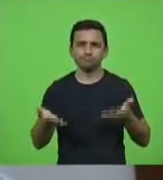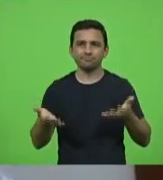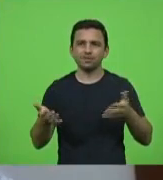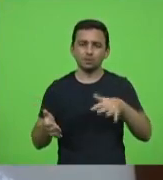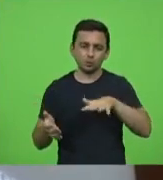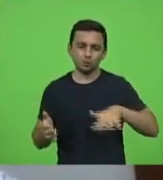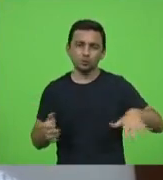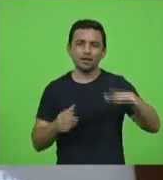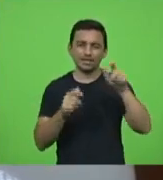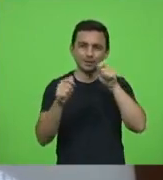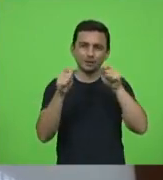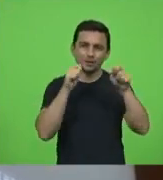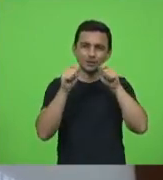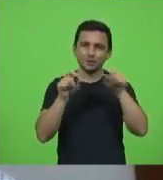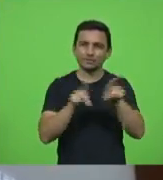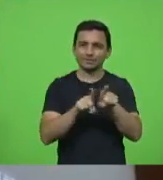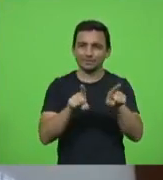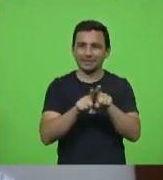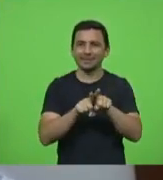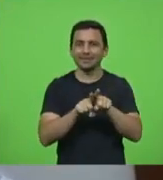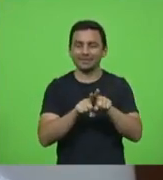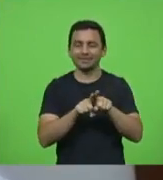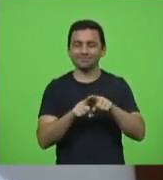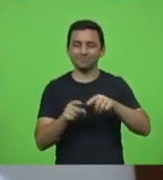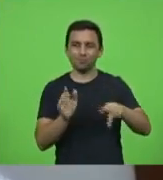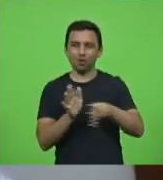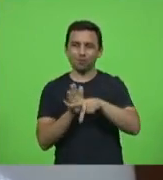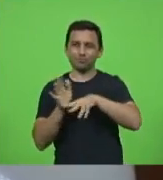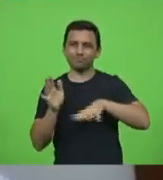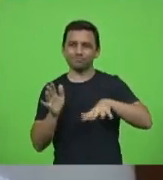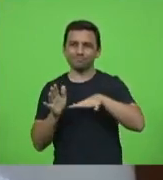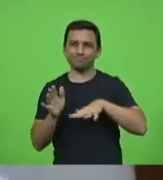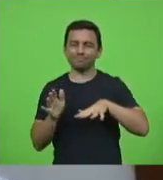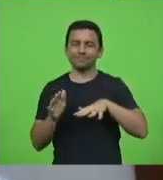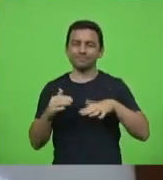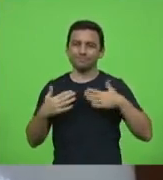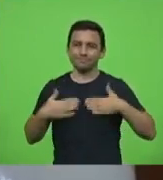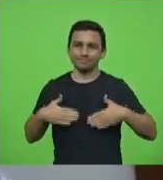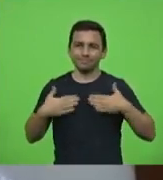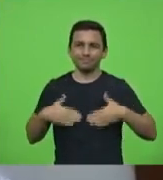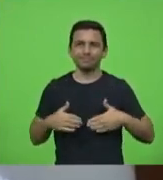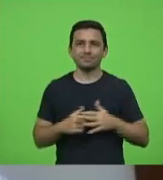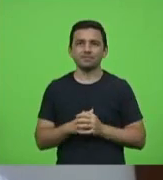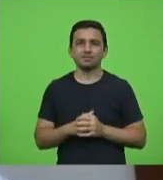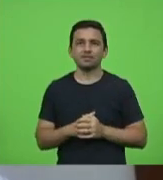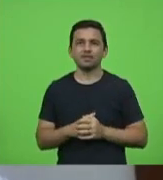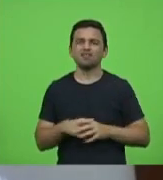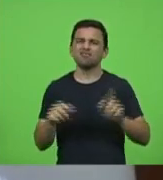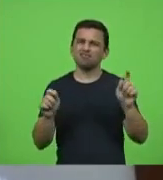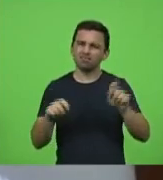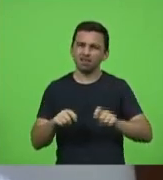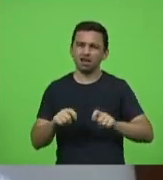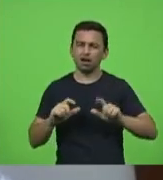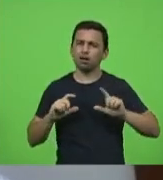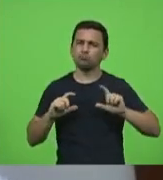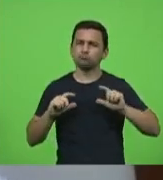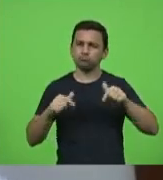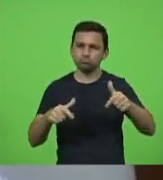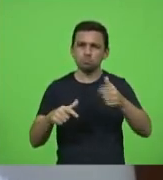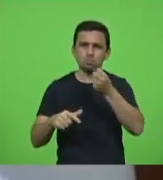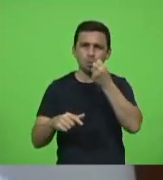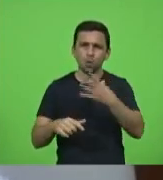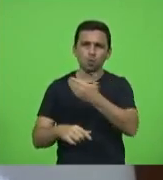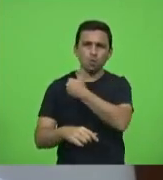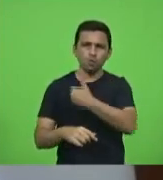assessorias eu acho que esse tipo de providência vai fazendo história dentro do governo do